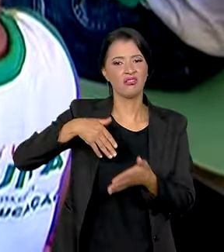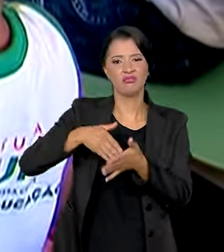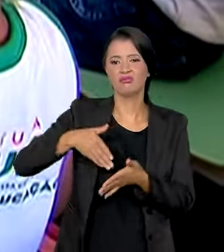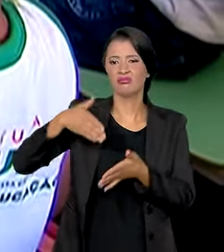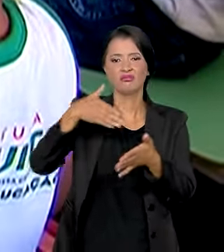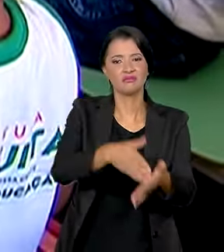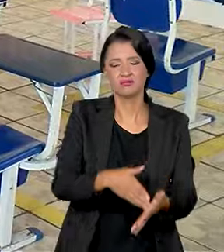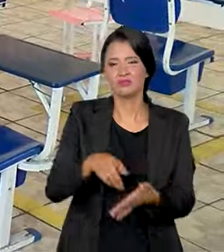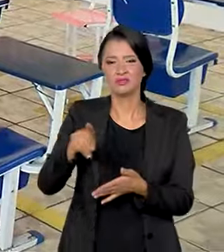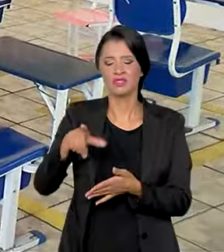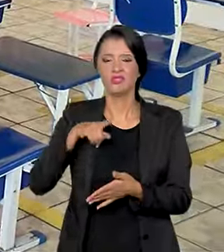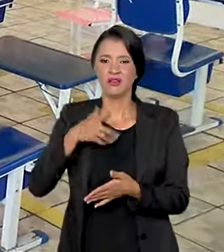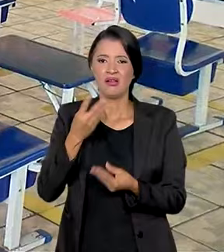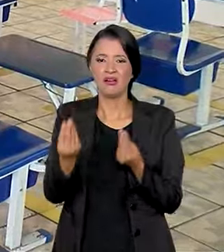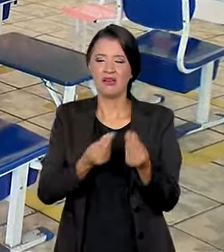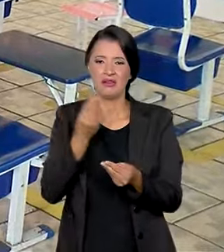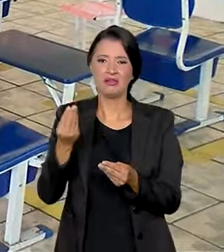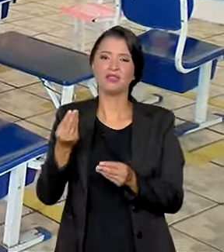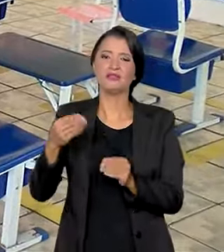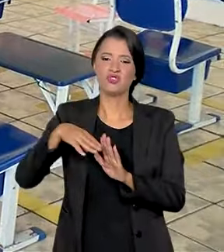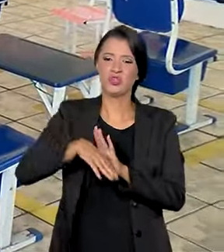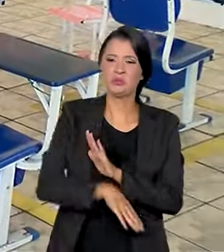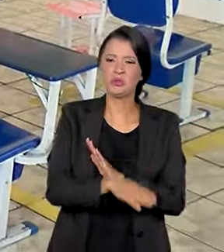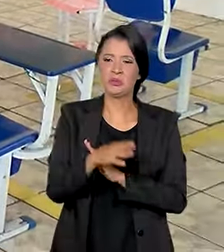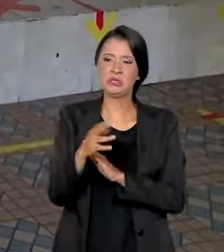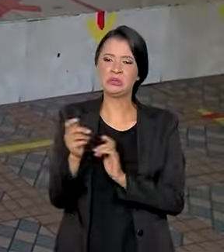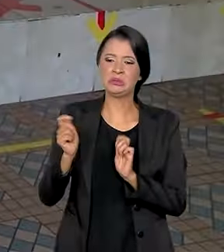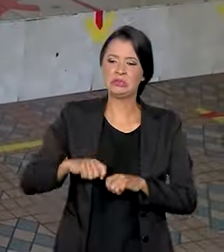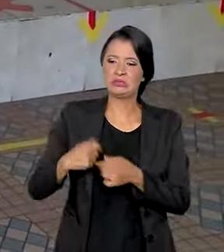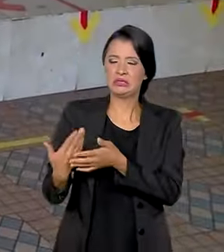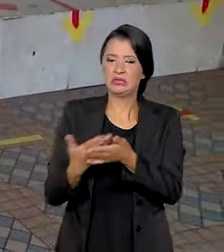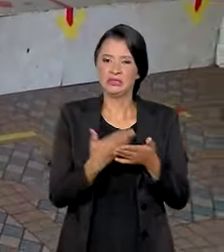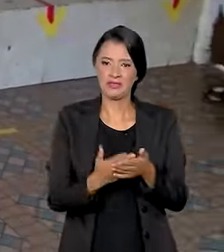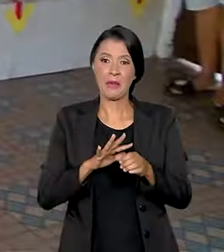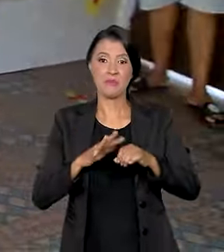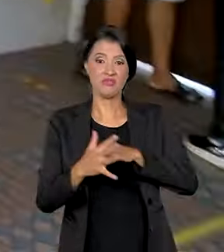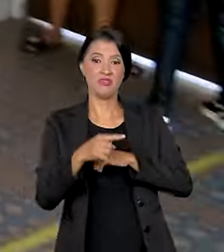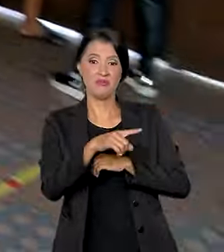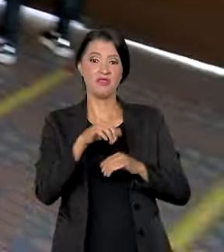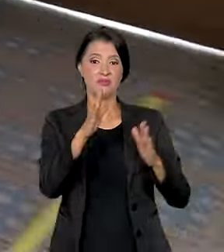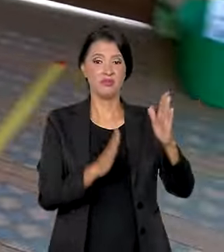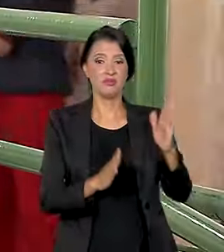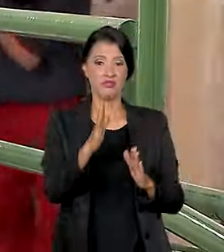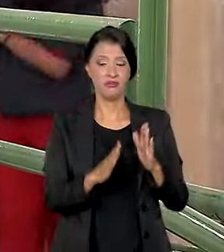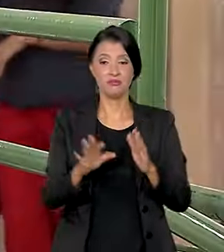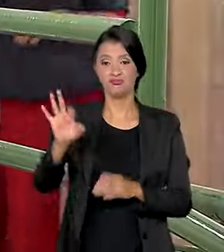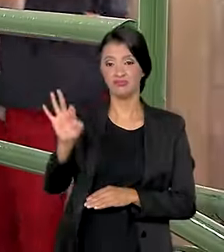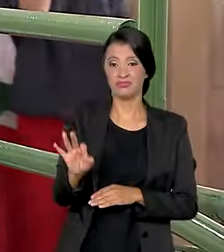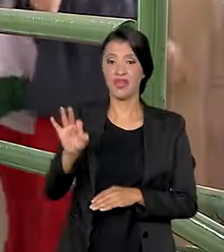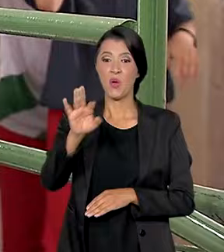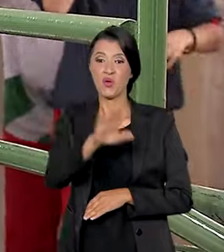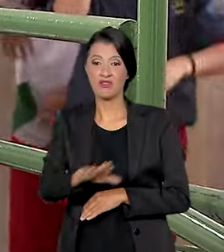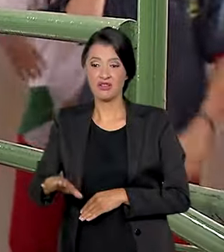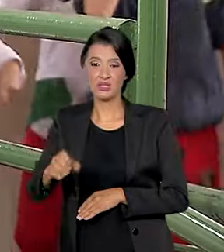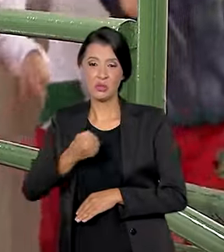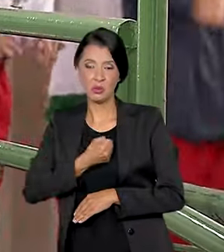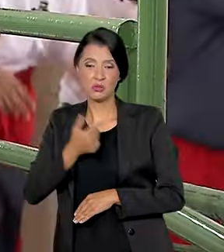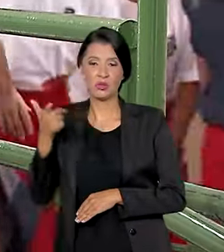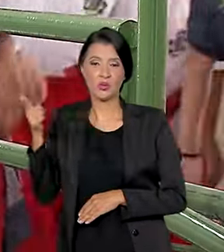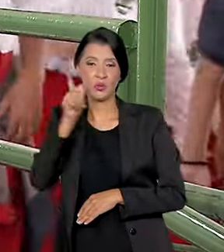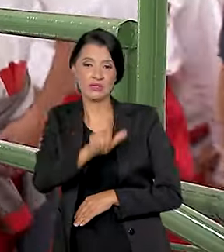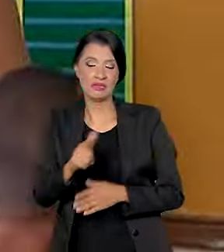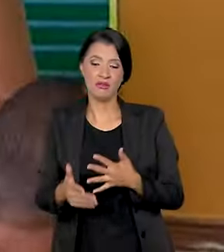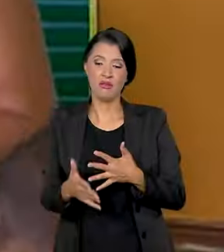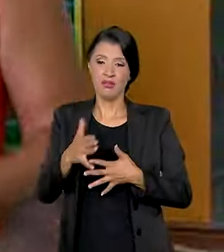conseguem ler. E ainda houve queda no desempenho durante a pandemia do coronavírus. O percentual de crianças que